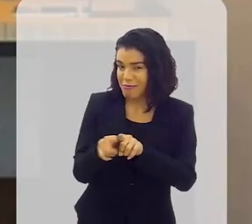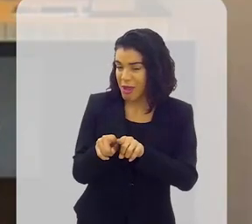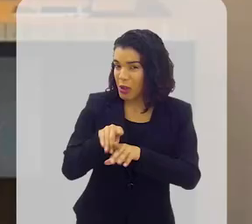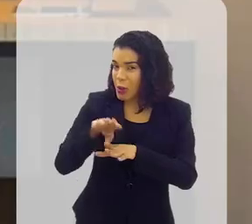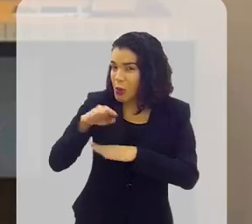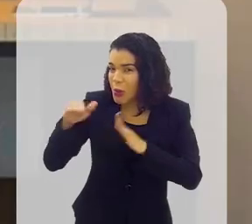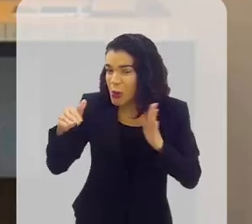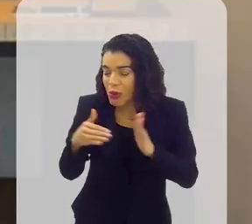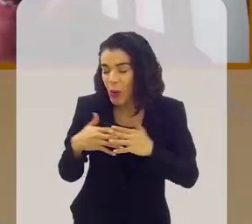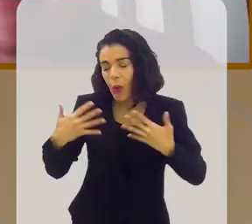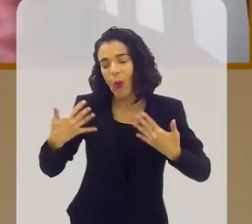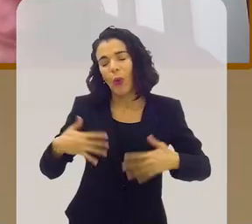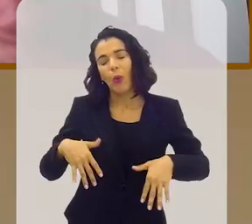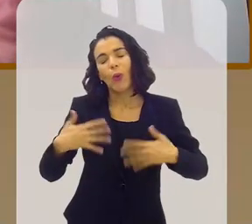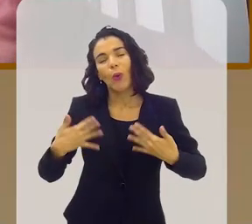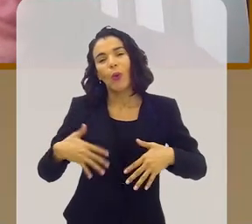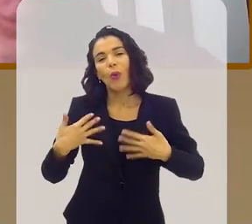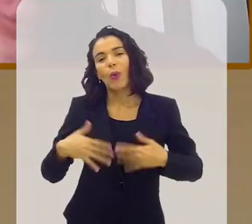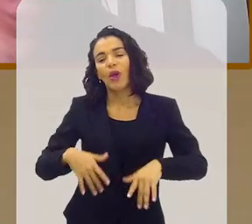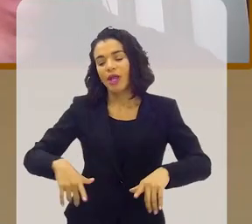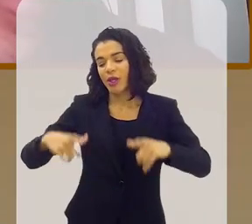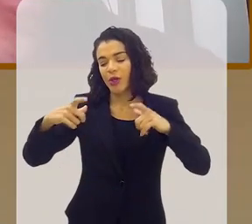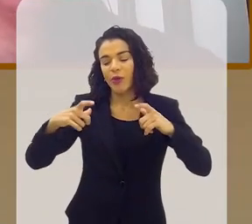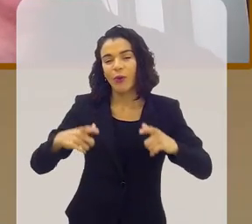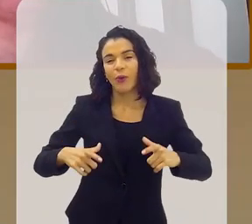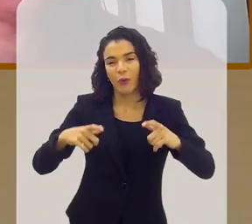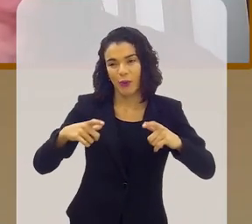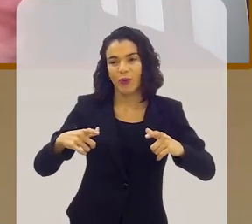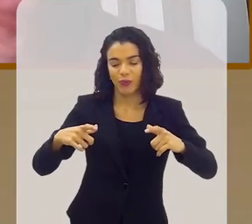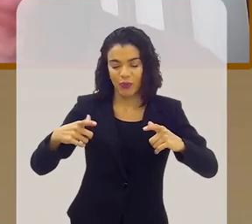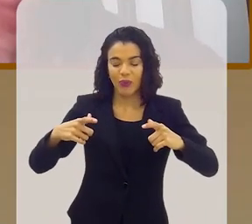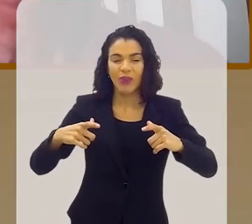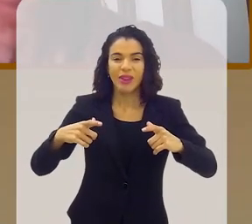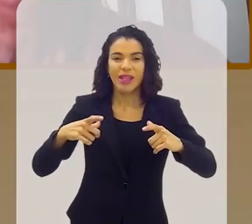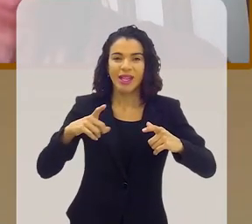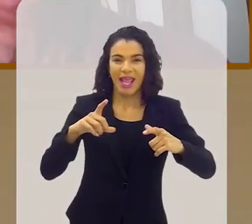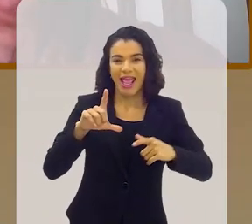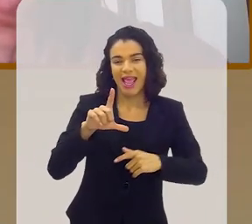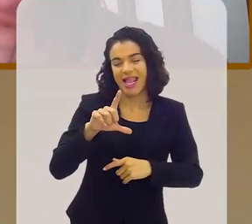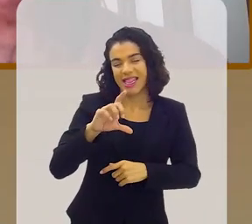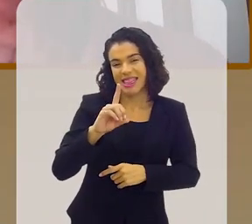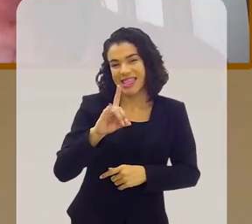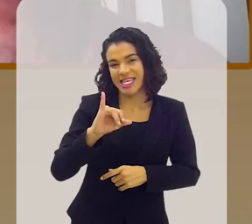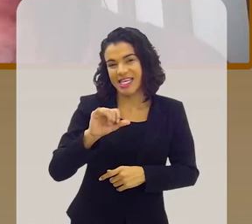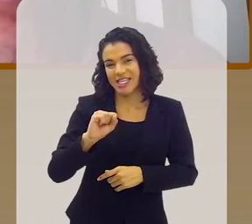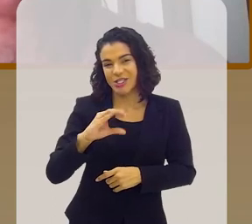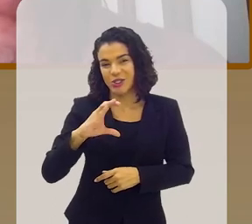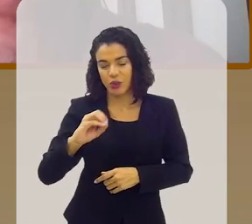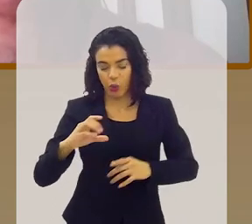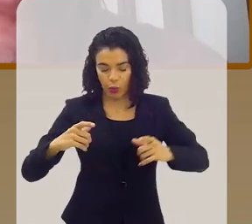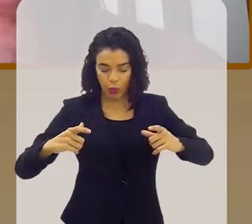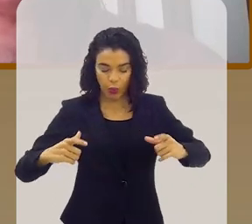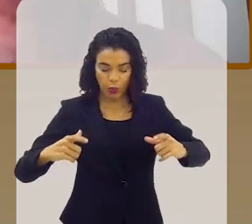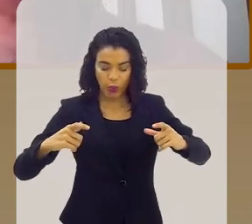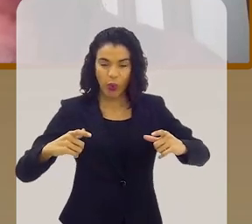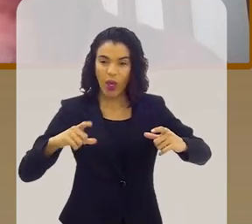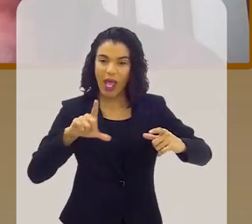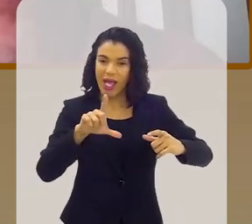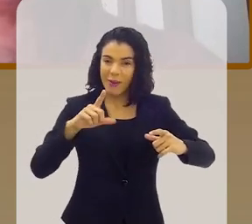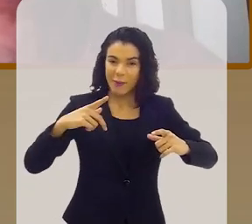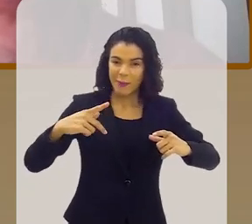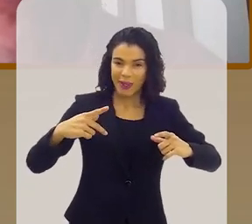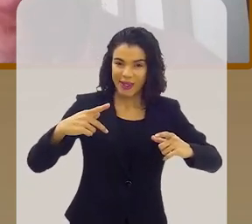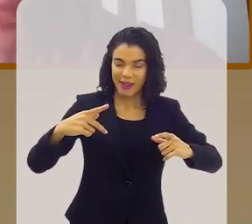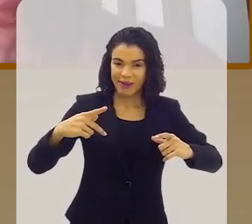tudo, meu Deus. E esse LP do Raça Brasileira? Porque ainda por cima, neste formato, o